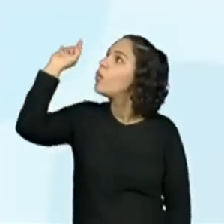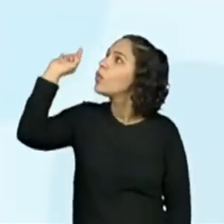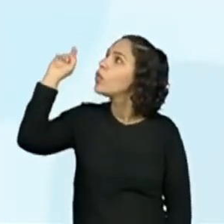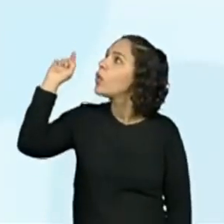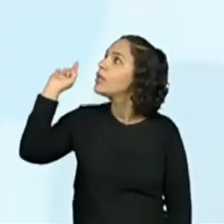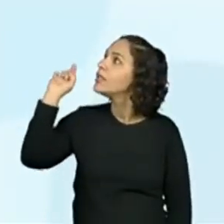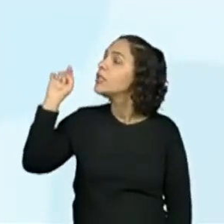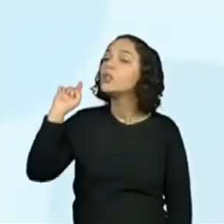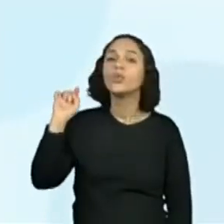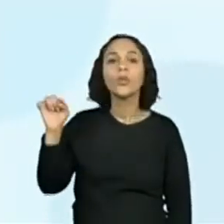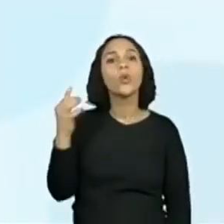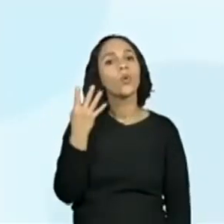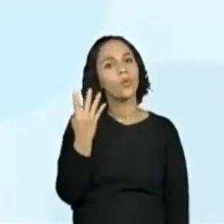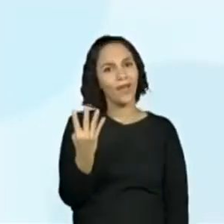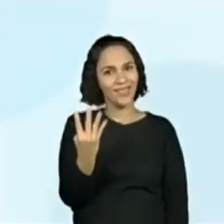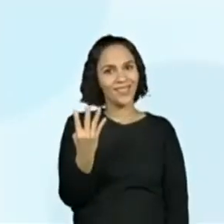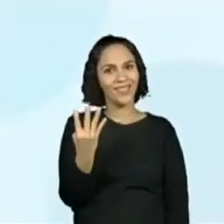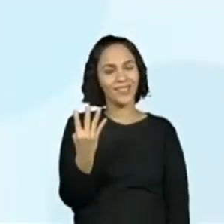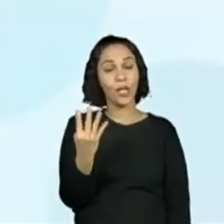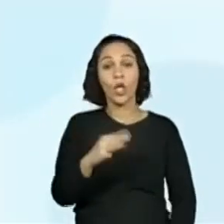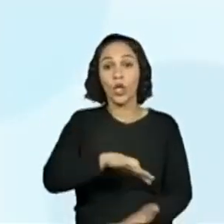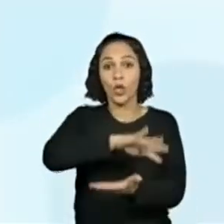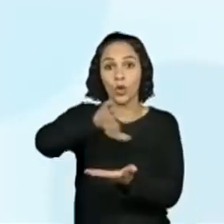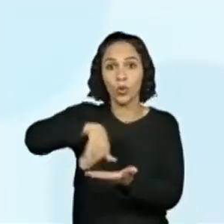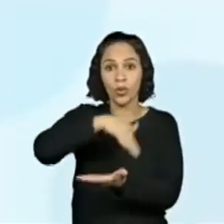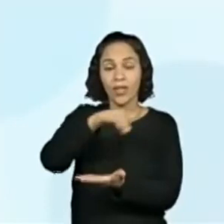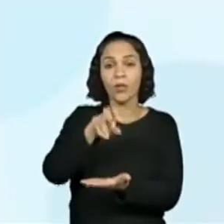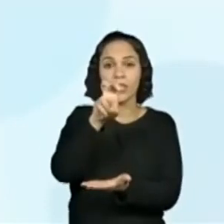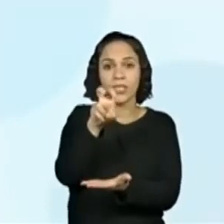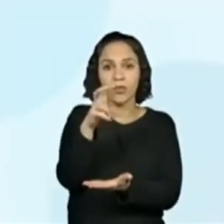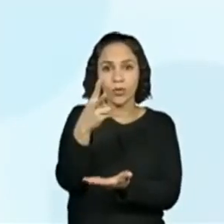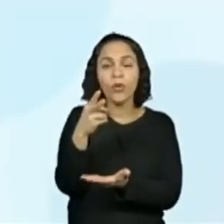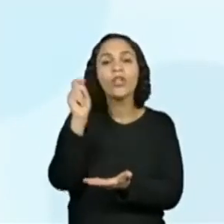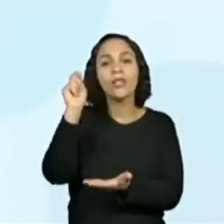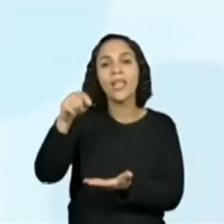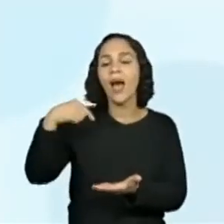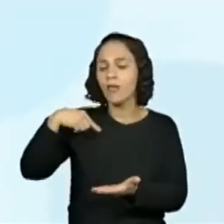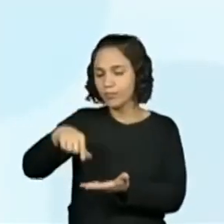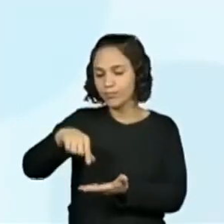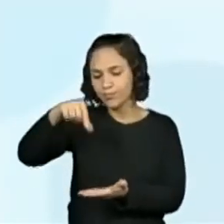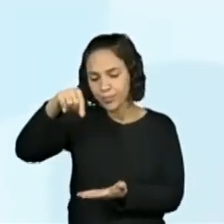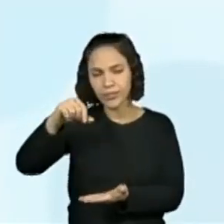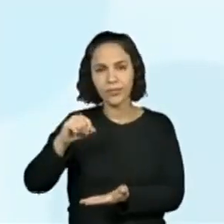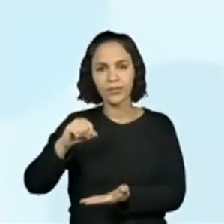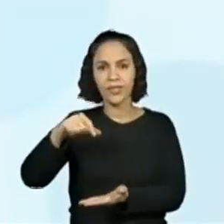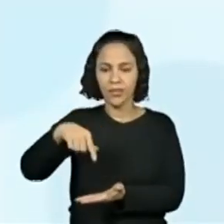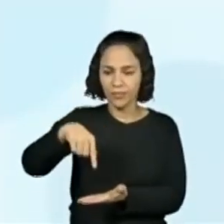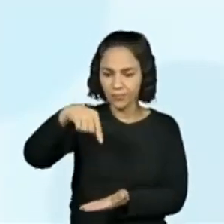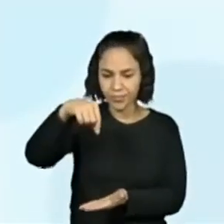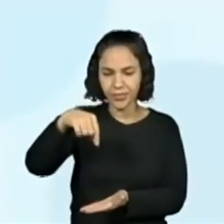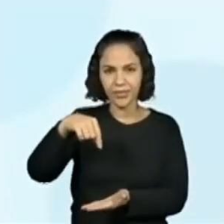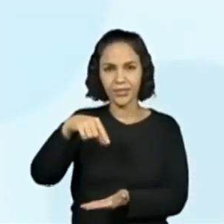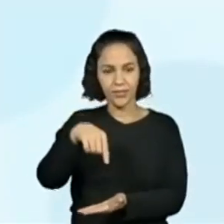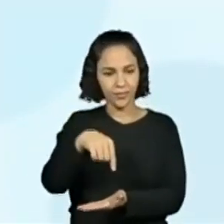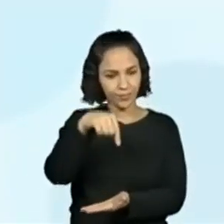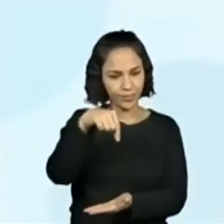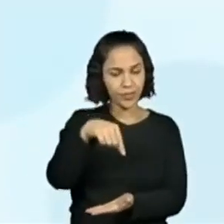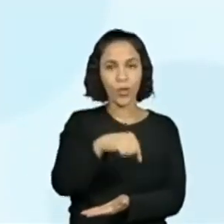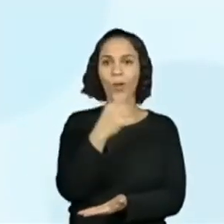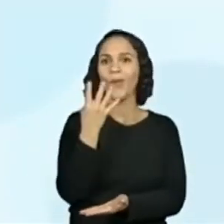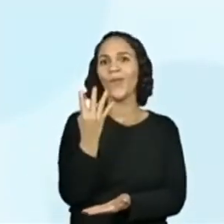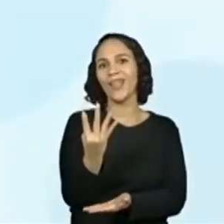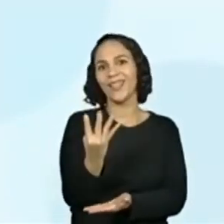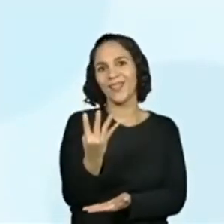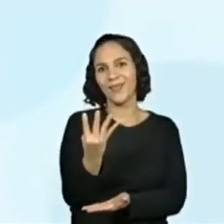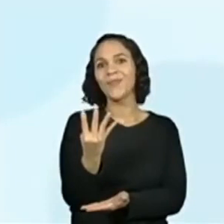Brenda também, que responderam. São dois alunas da professora Ana Cristina. Parabéns, meninas. Então, vamos lá. No jogo de